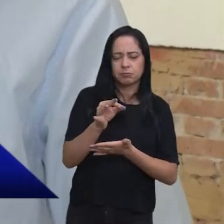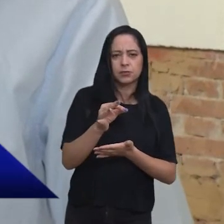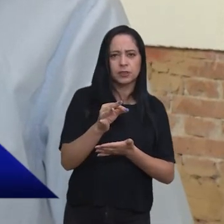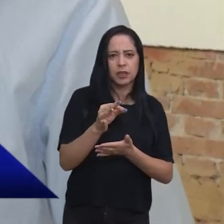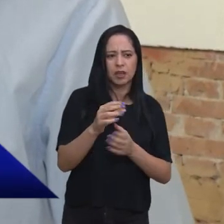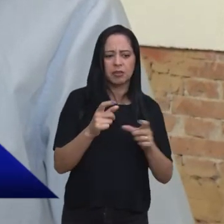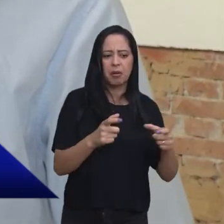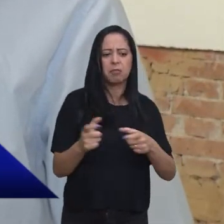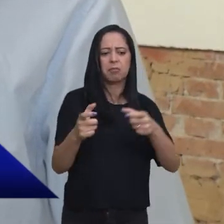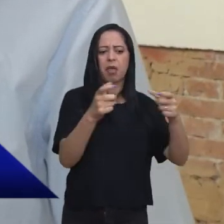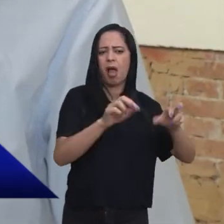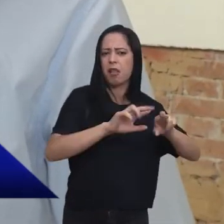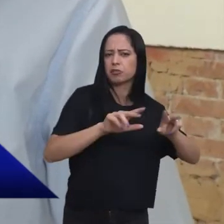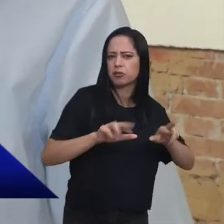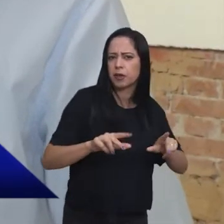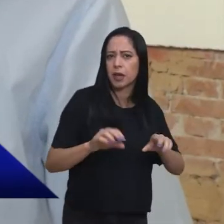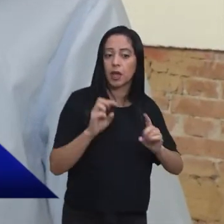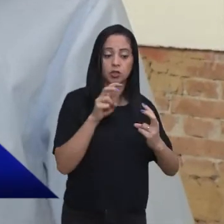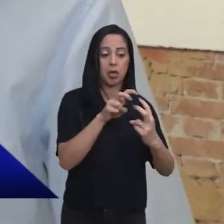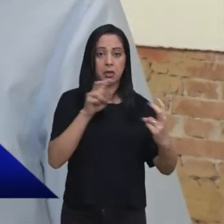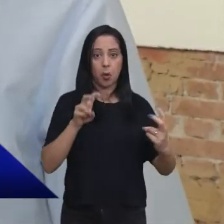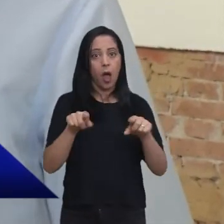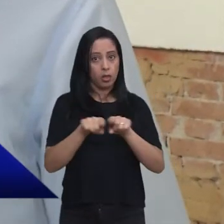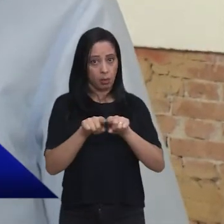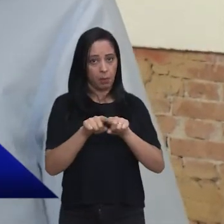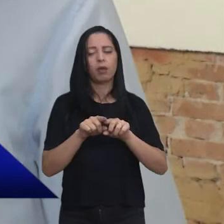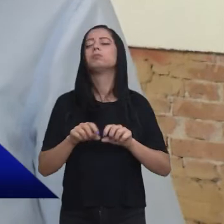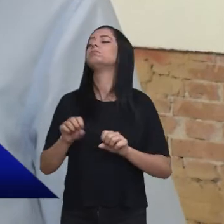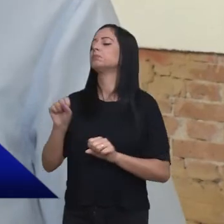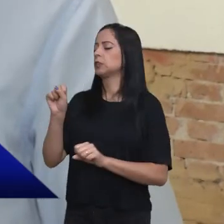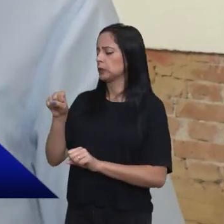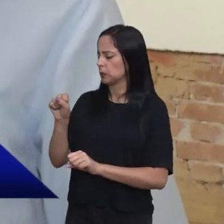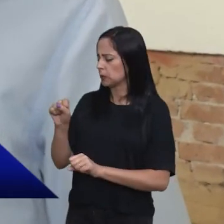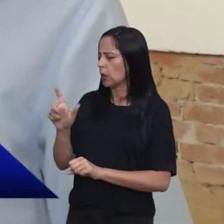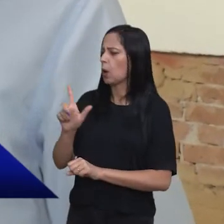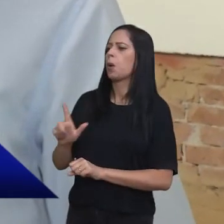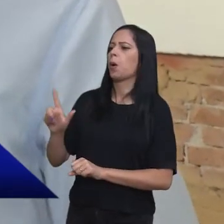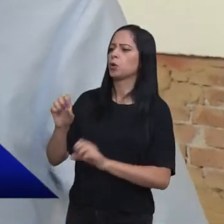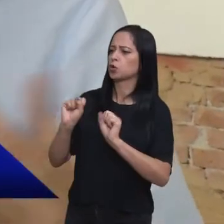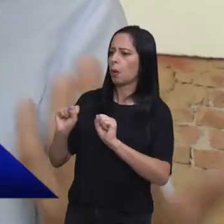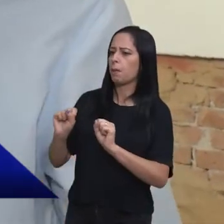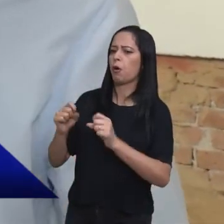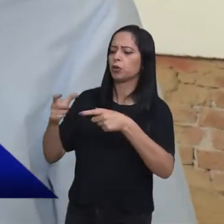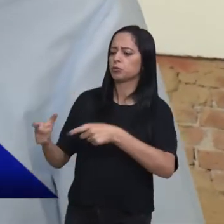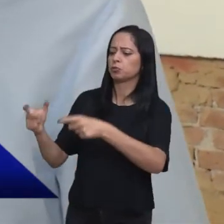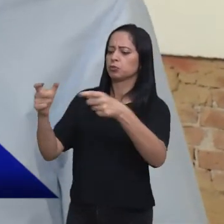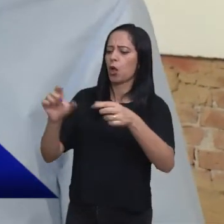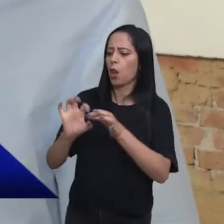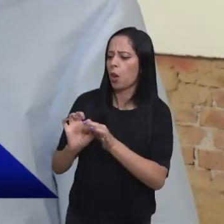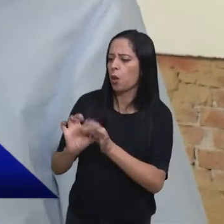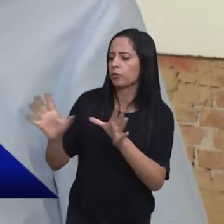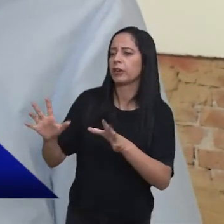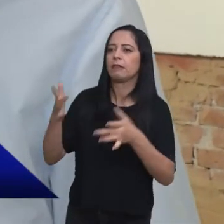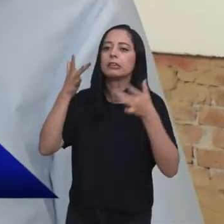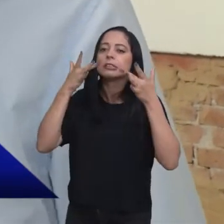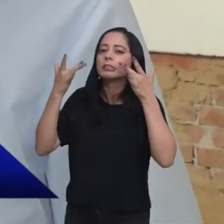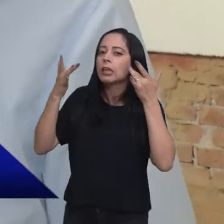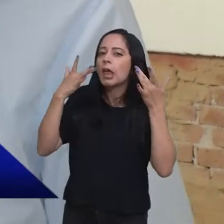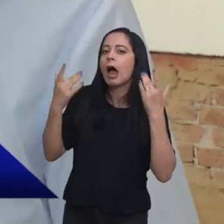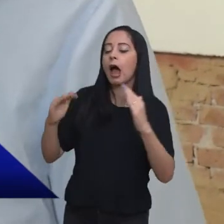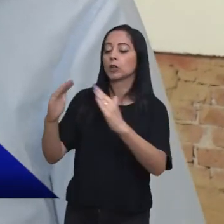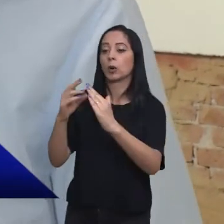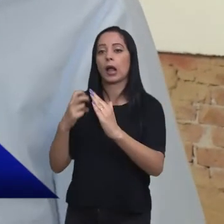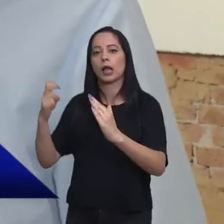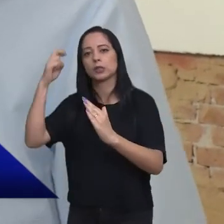diferentes espaços, né? Inclusive virtual? Isso, inclusive virtual, espaços públicos dentro dos nossos teatros, nas